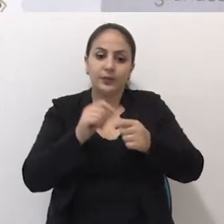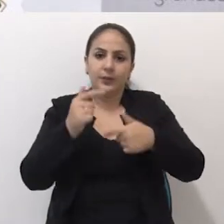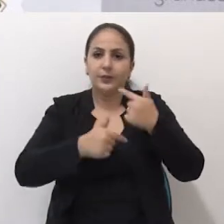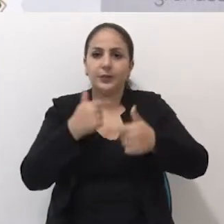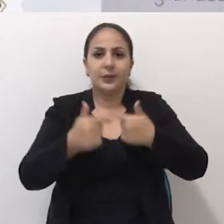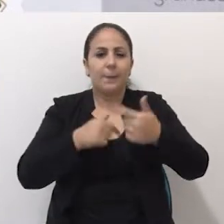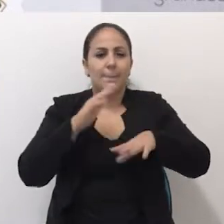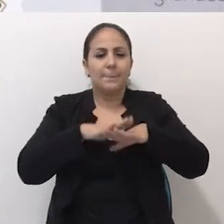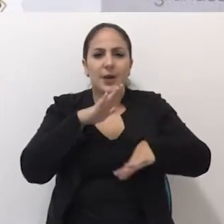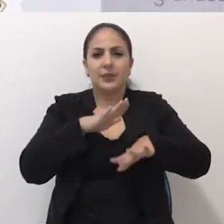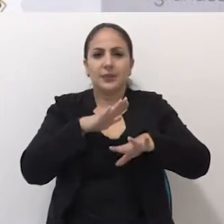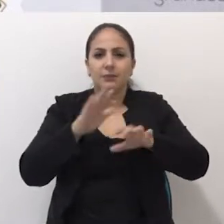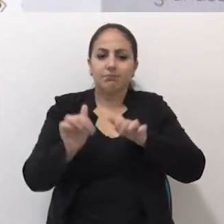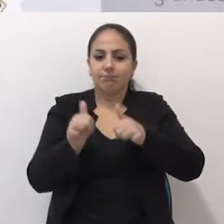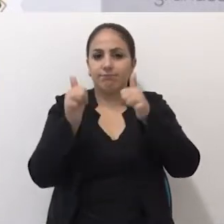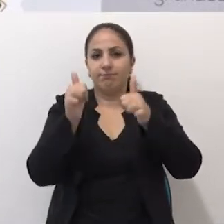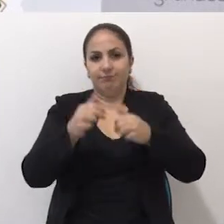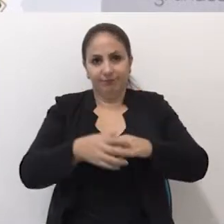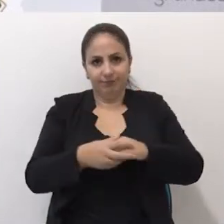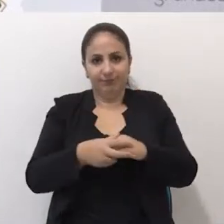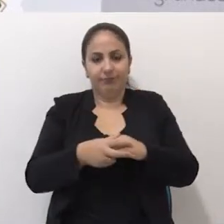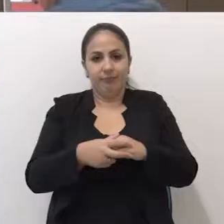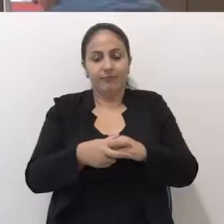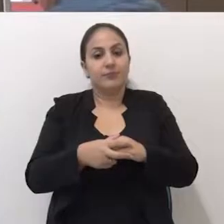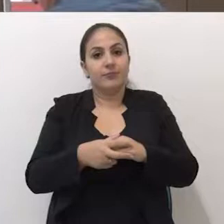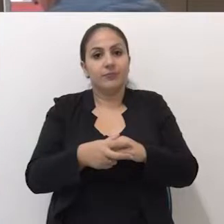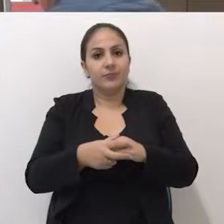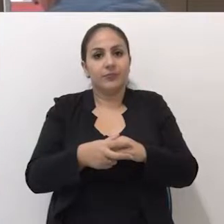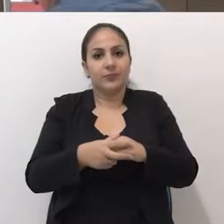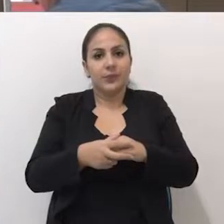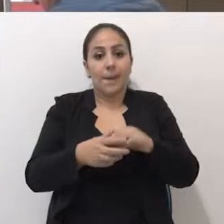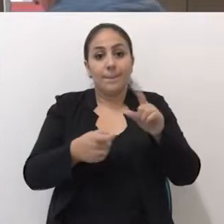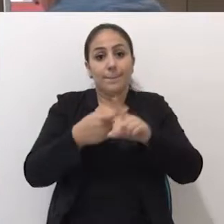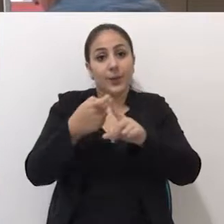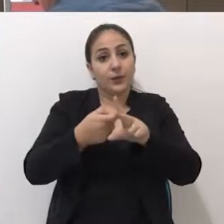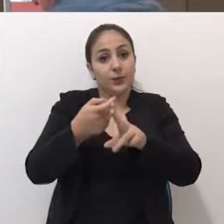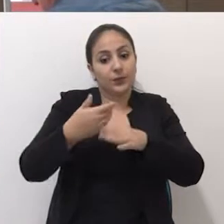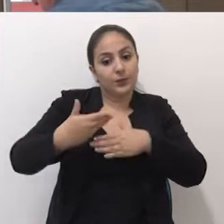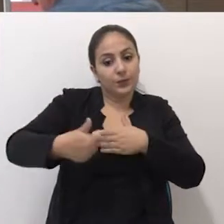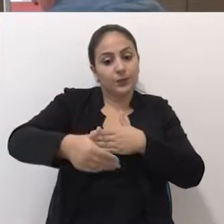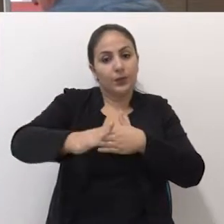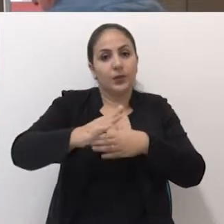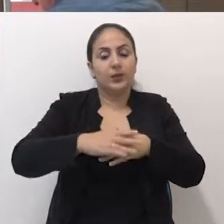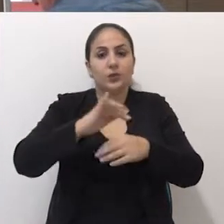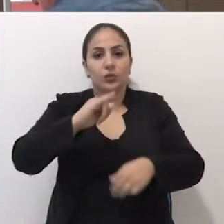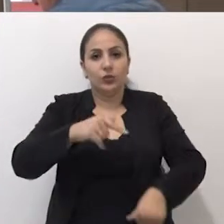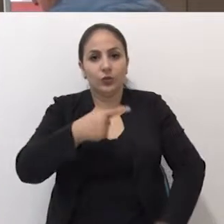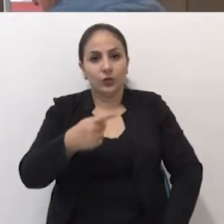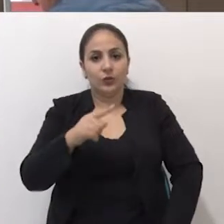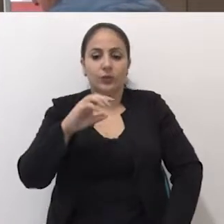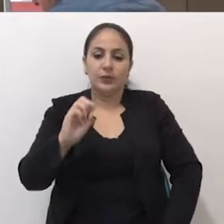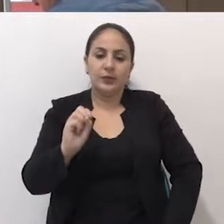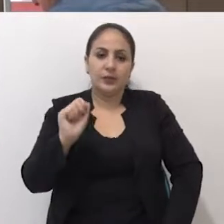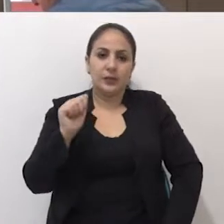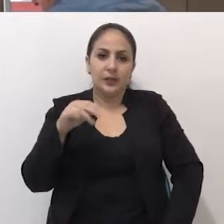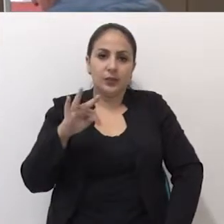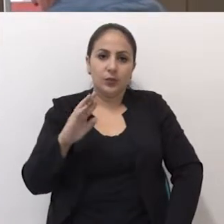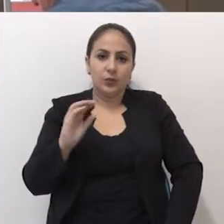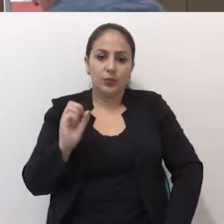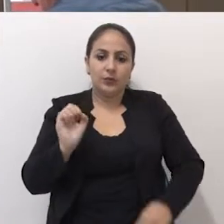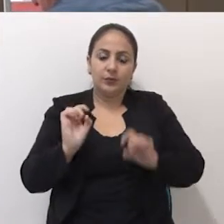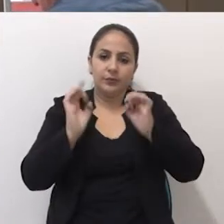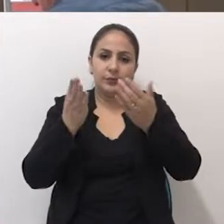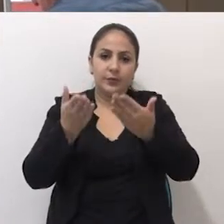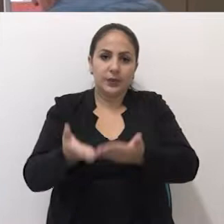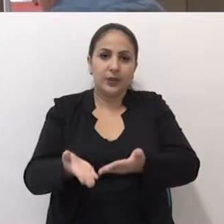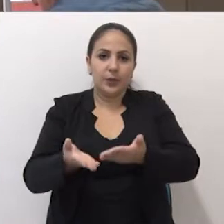fazer um trabalho melhorado. E para os próximos meses, João dos Santos vai se dedicar ao